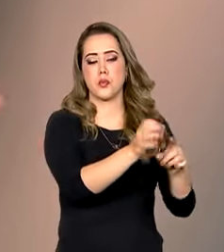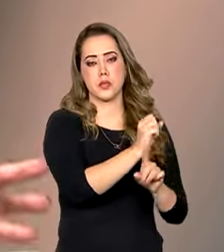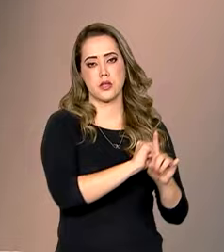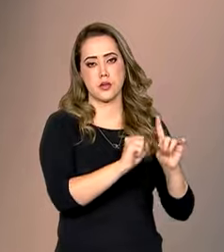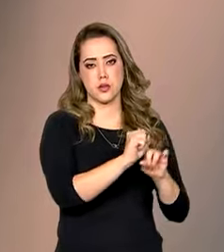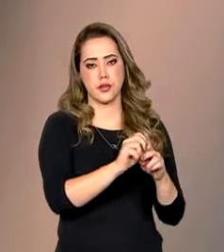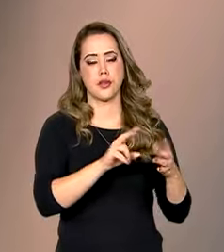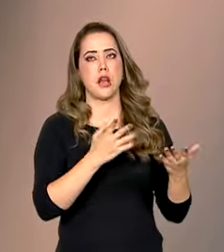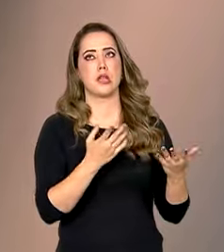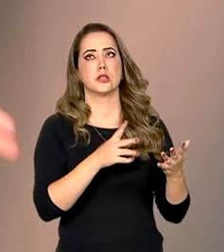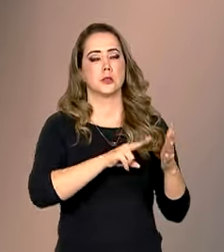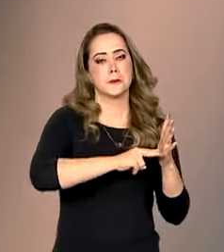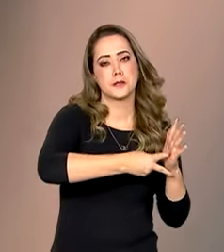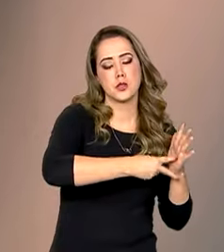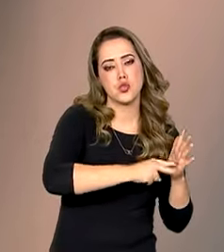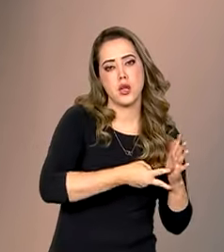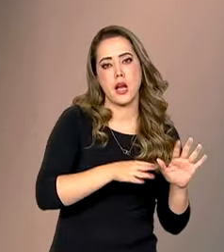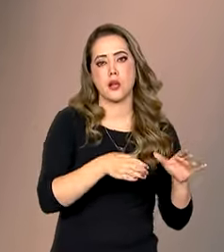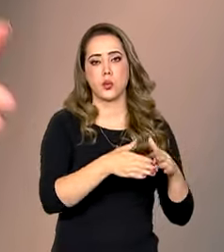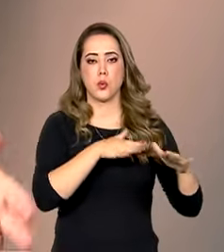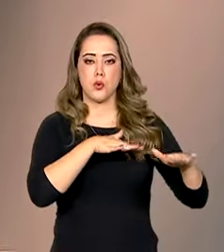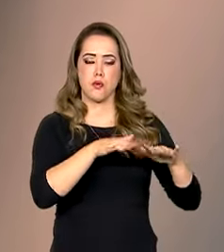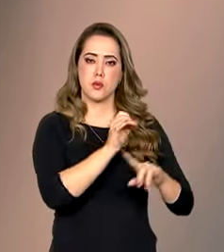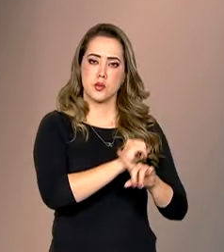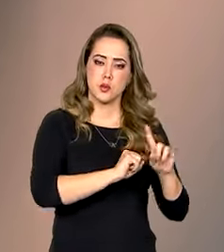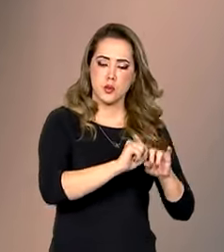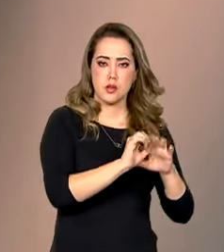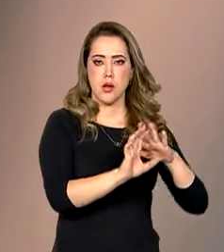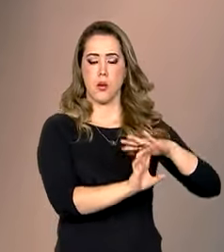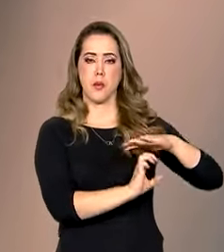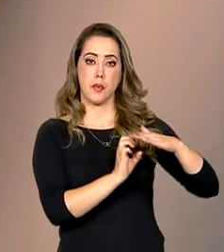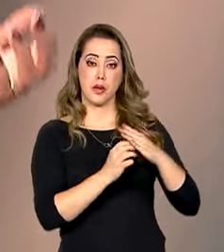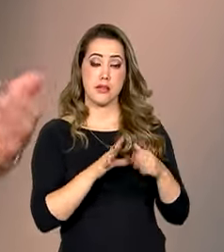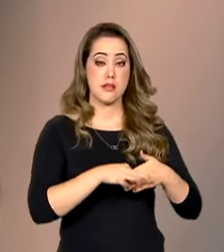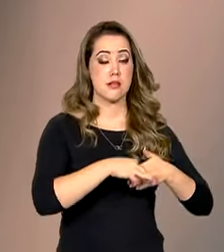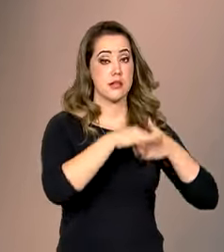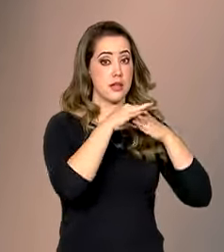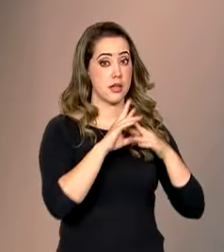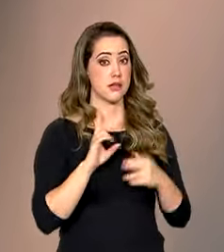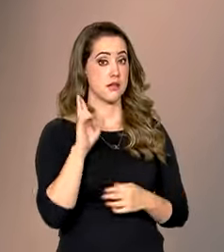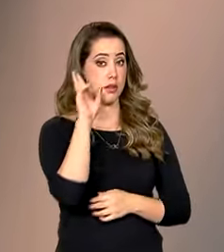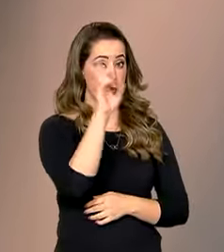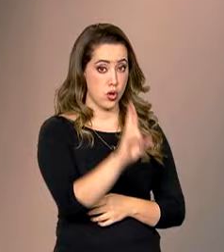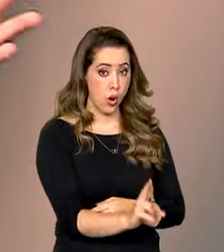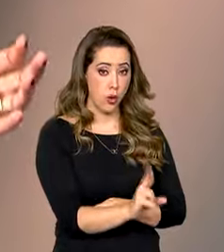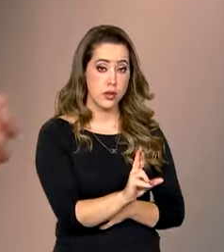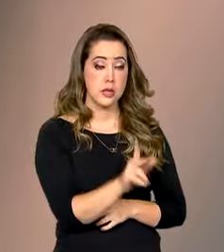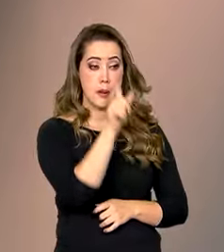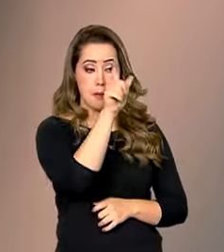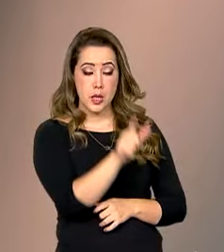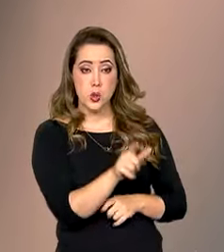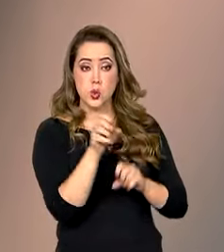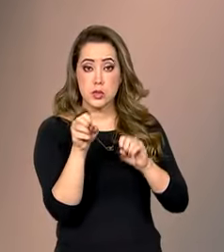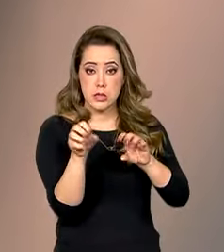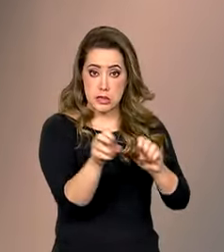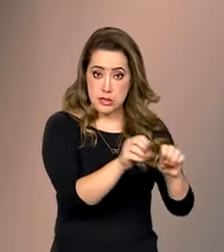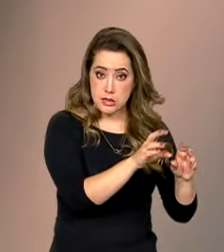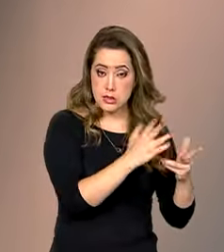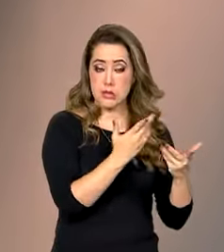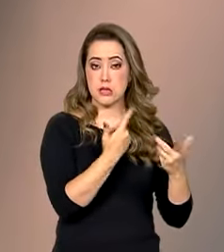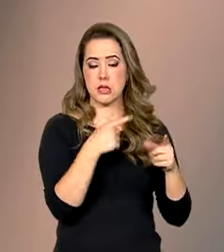sindicatos, movimentos sociais, empresas, lideranças religiosas, formadores de opinião,